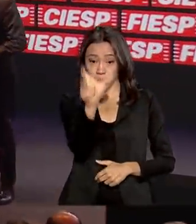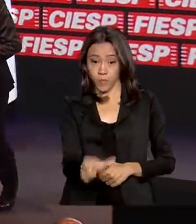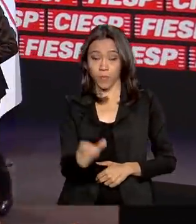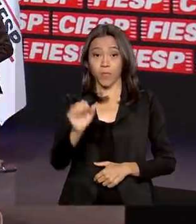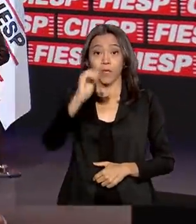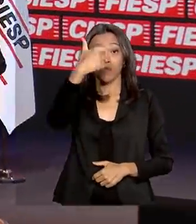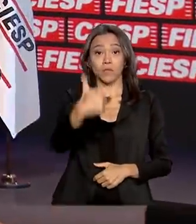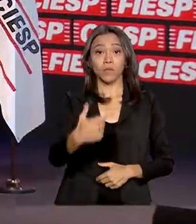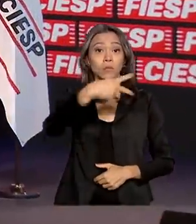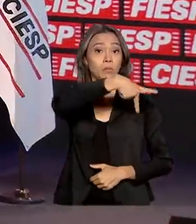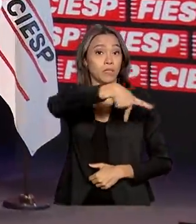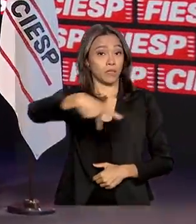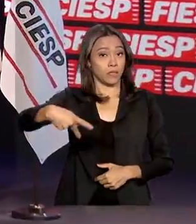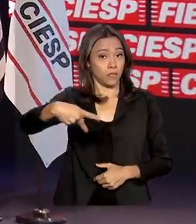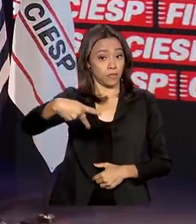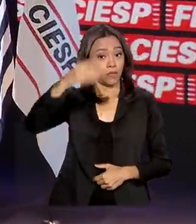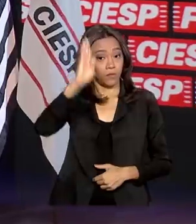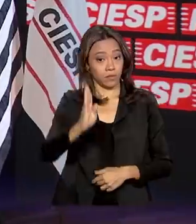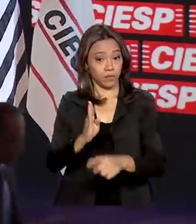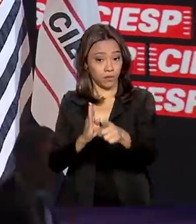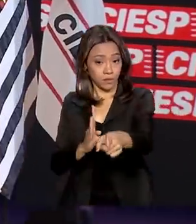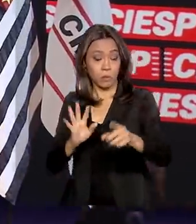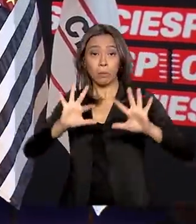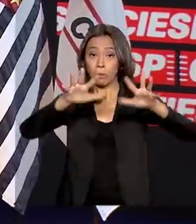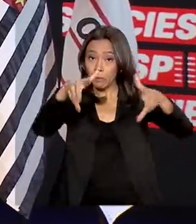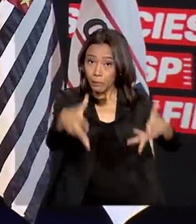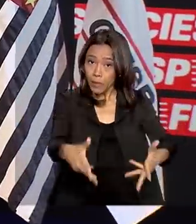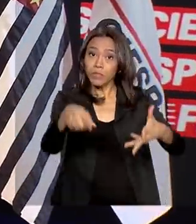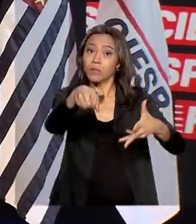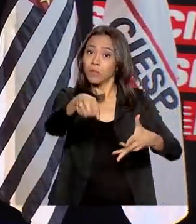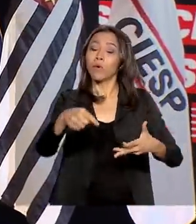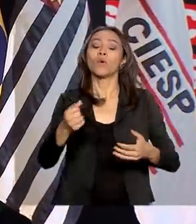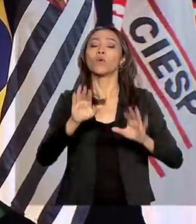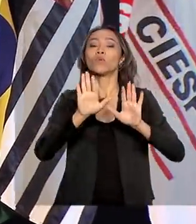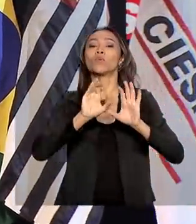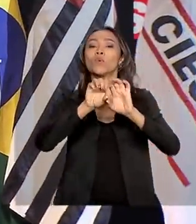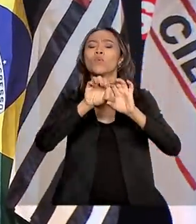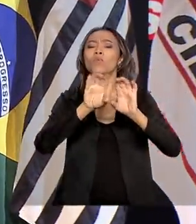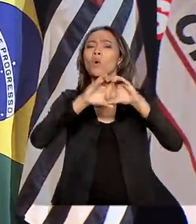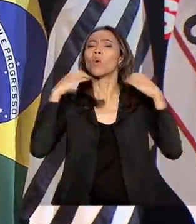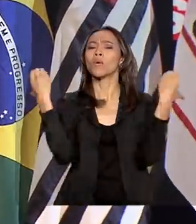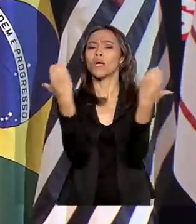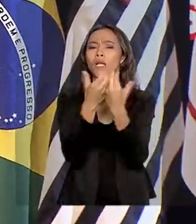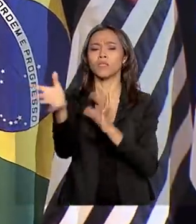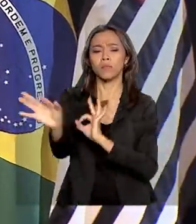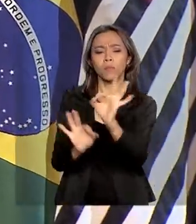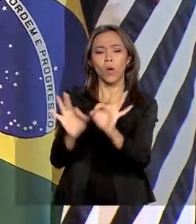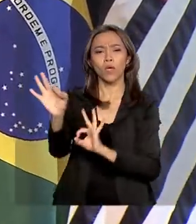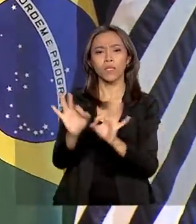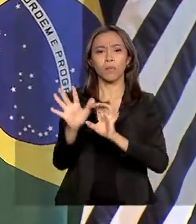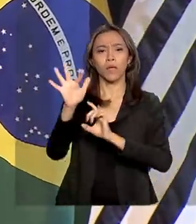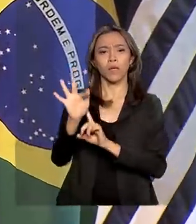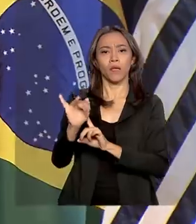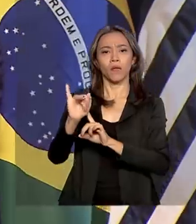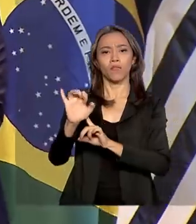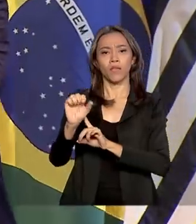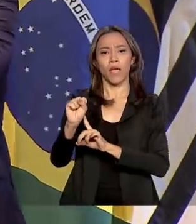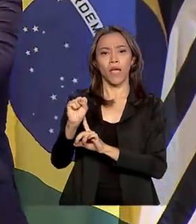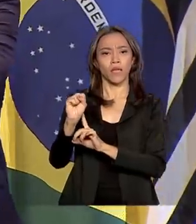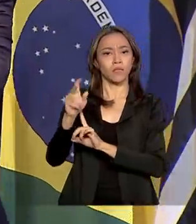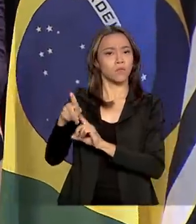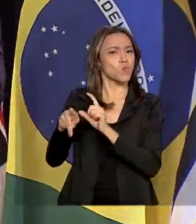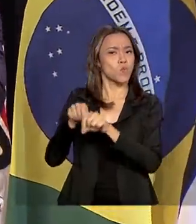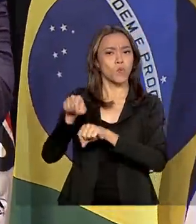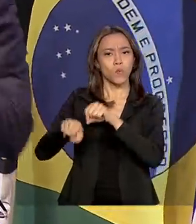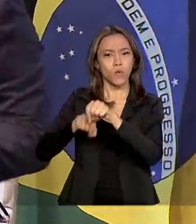participou da abertura do Congresso Brasileiro da Construção, promovido pela Fiesp, a Federação das Indústrias de